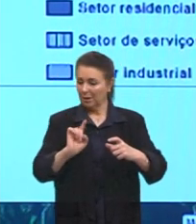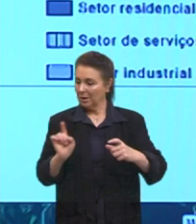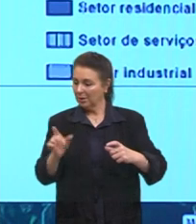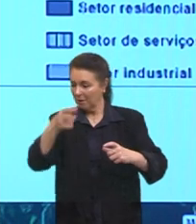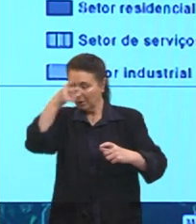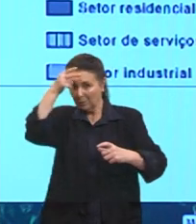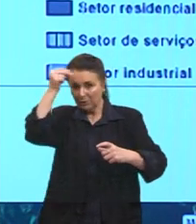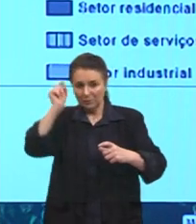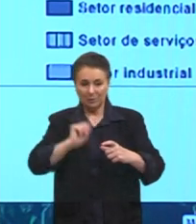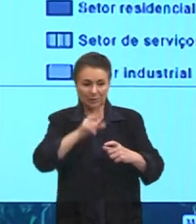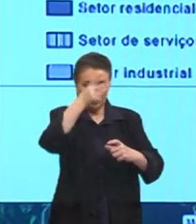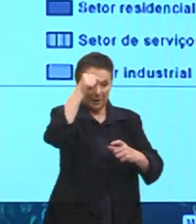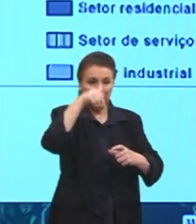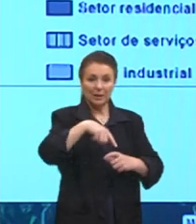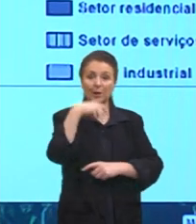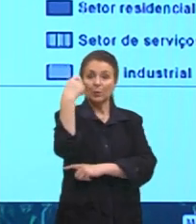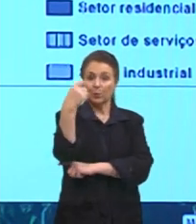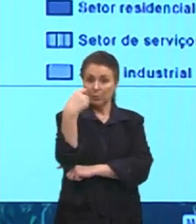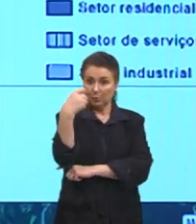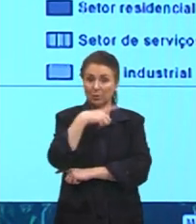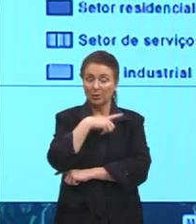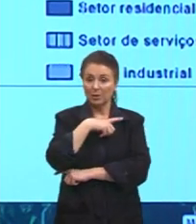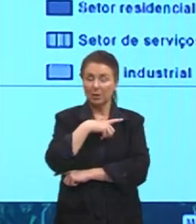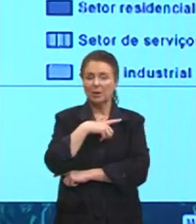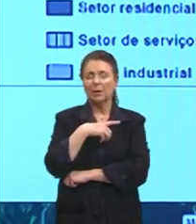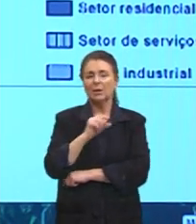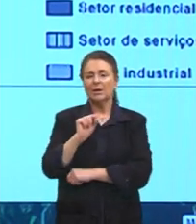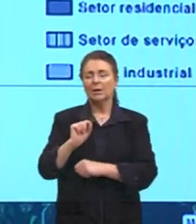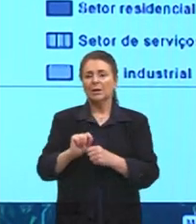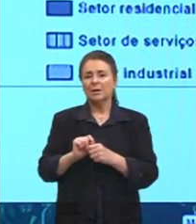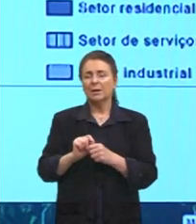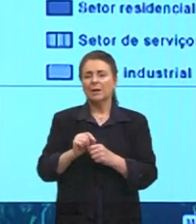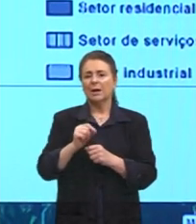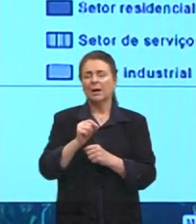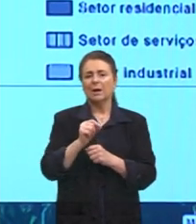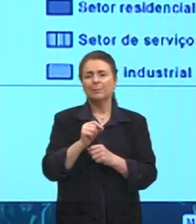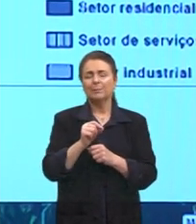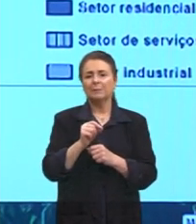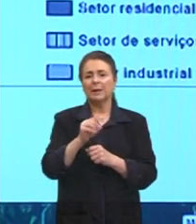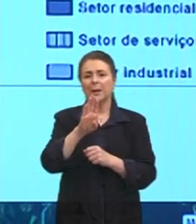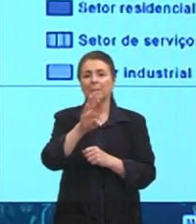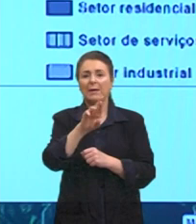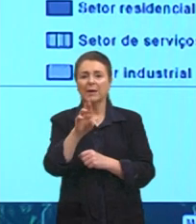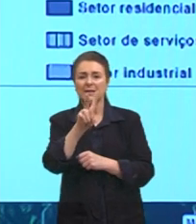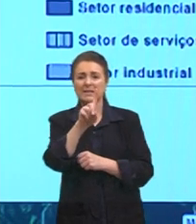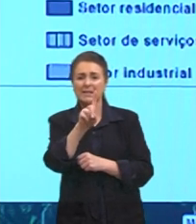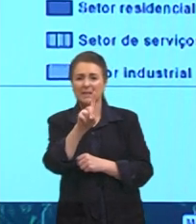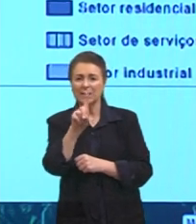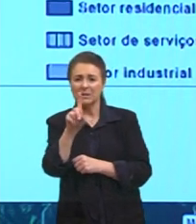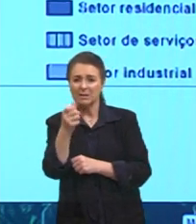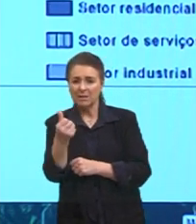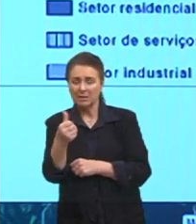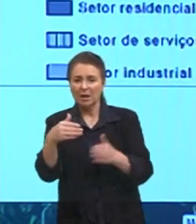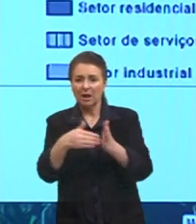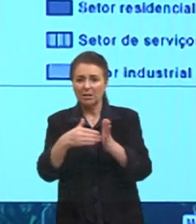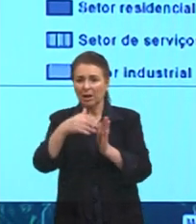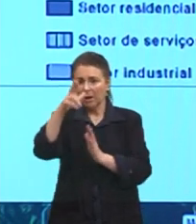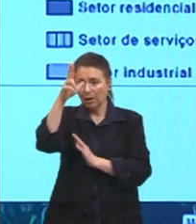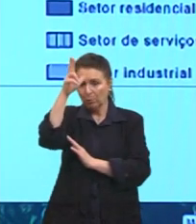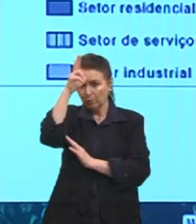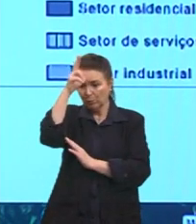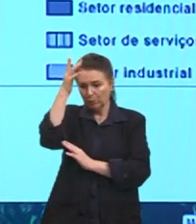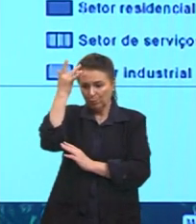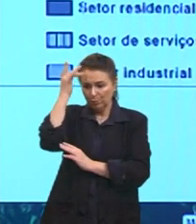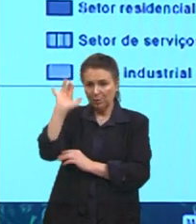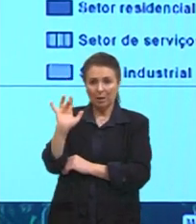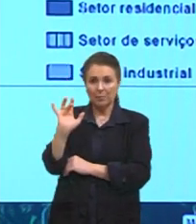no Rio Grande do Sul, quem faz uso ali da 116, né? Até Novo Hamburgo, por exemplo, você não sabe em que cidade está, que